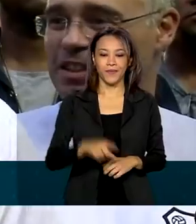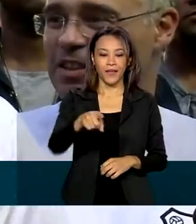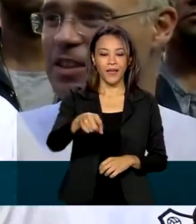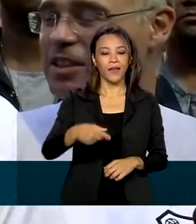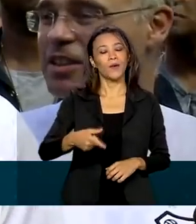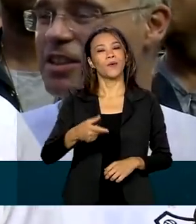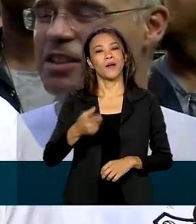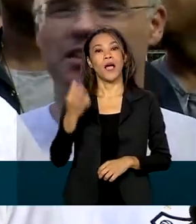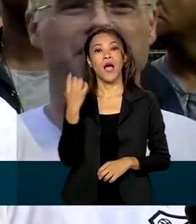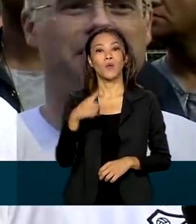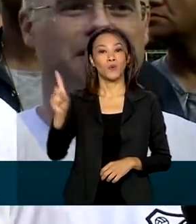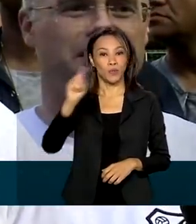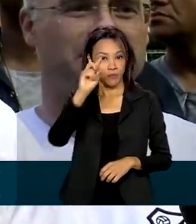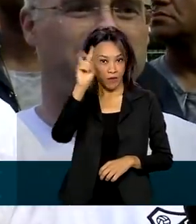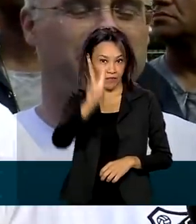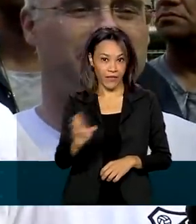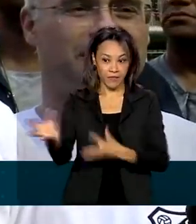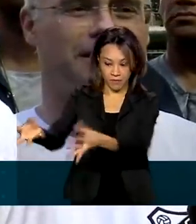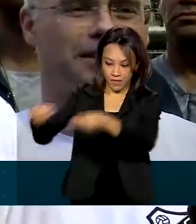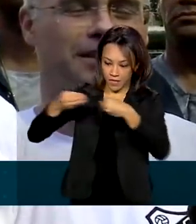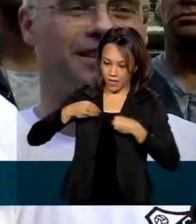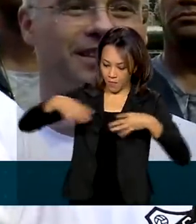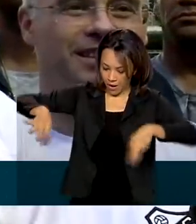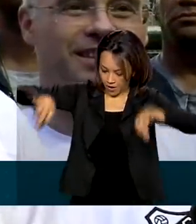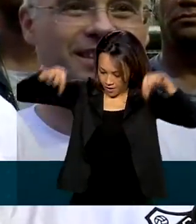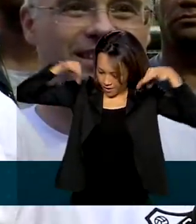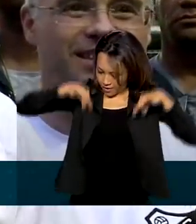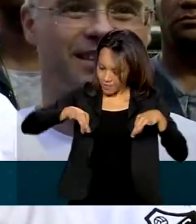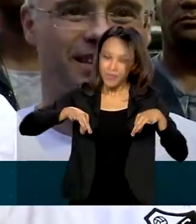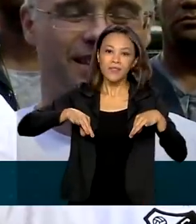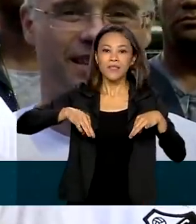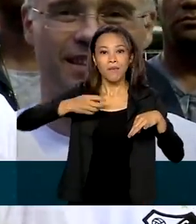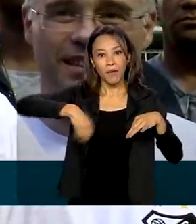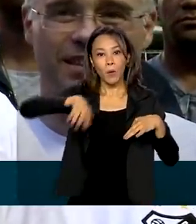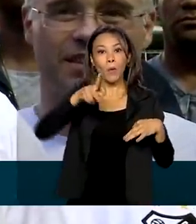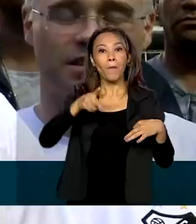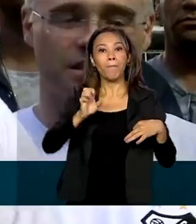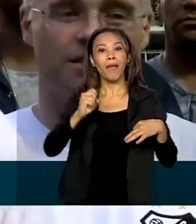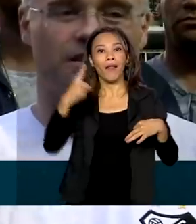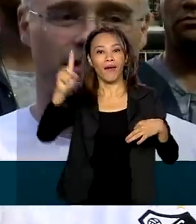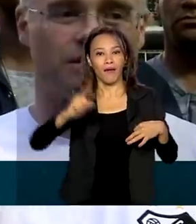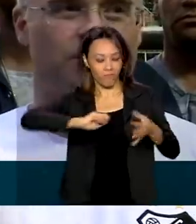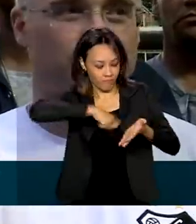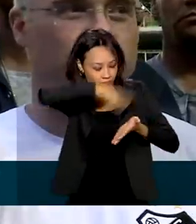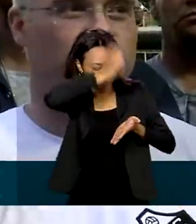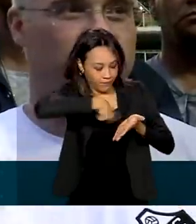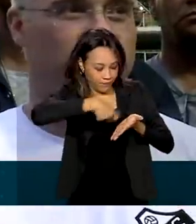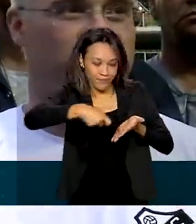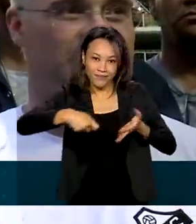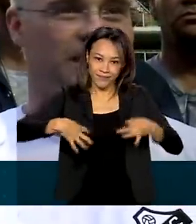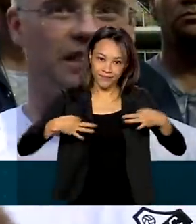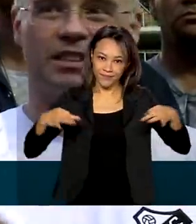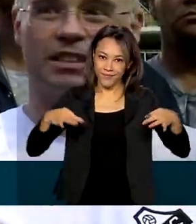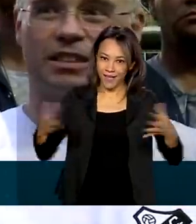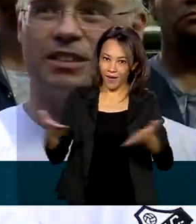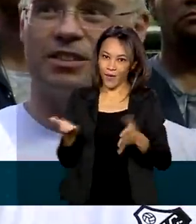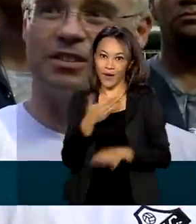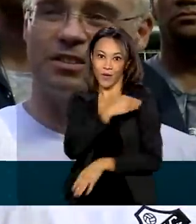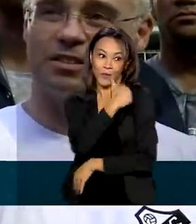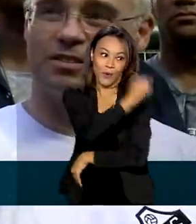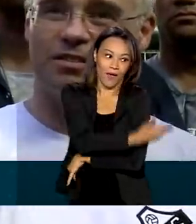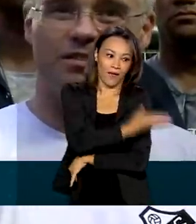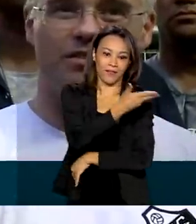recebi na última vez que estive aqui uma camisa autografada pelo rei Pelé. Agora, fiquei do lado ali do